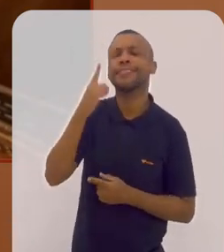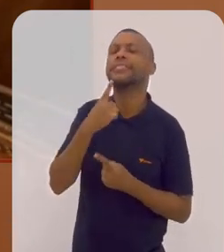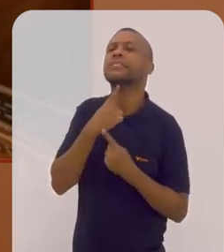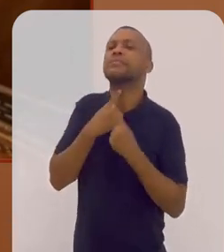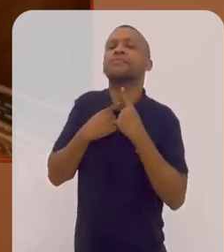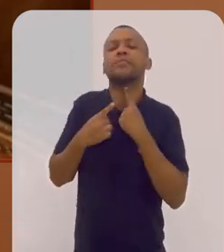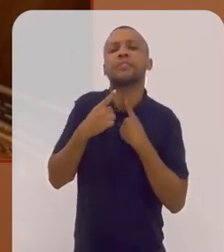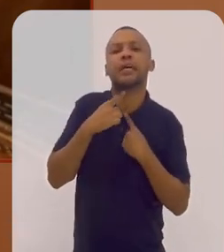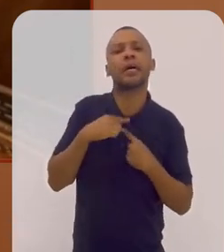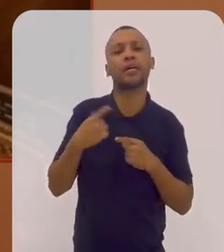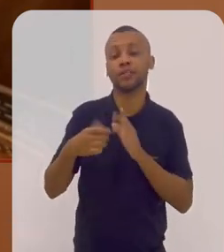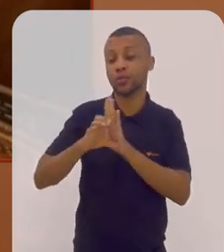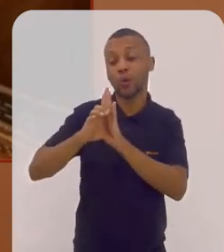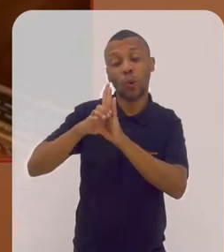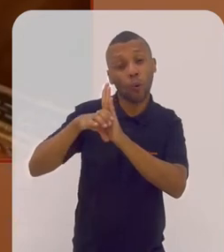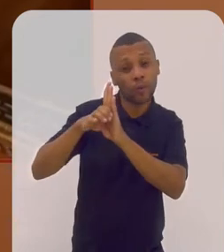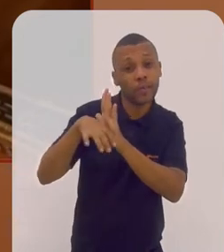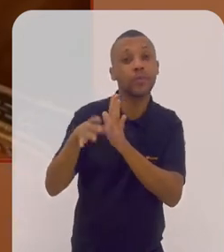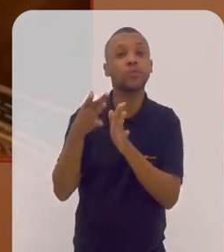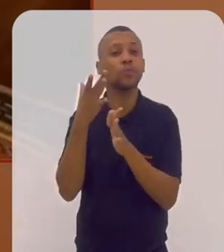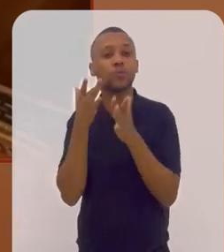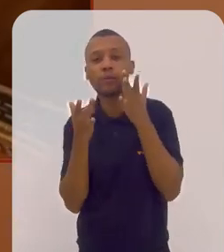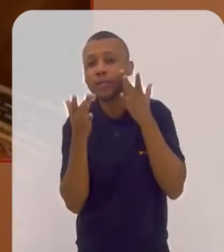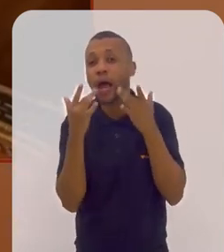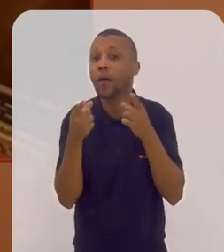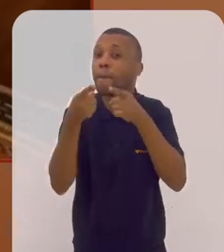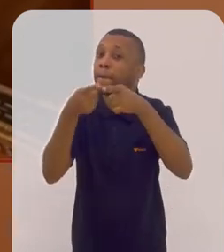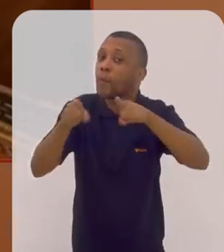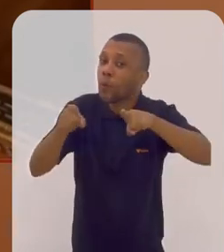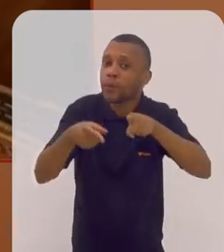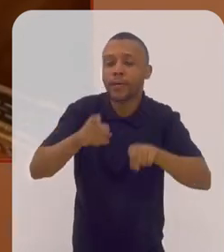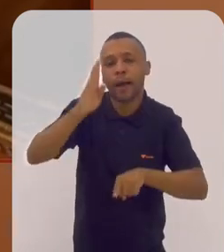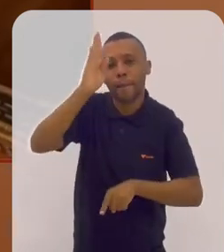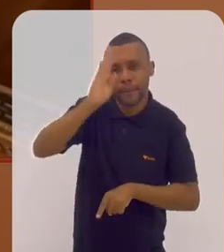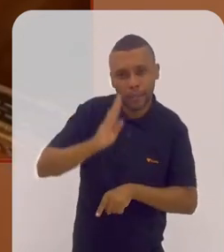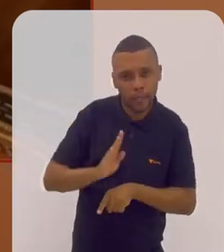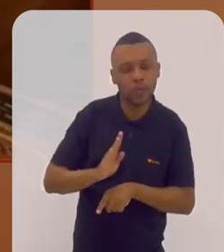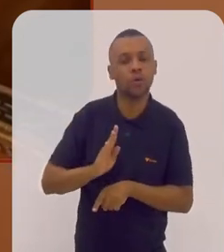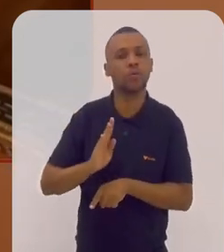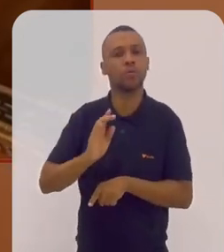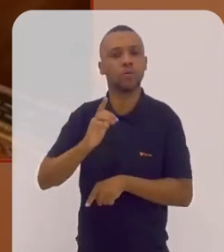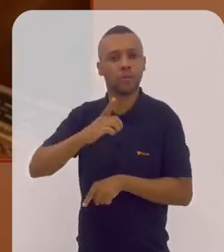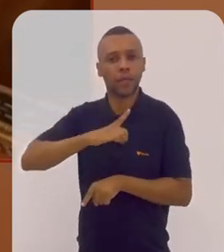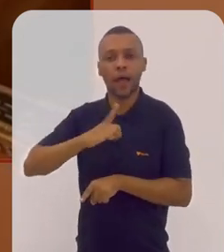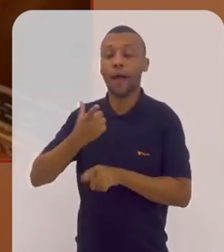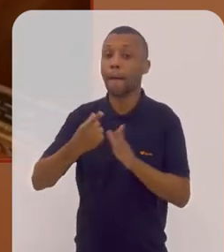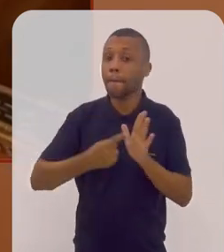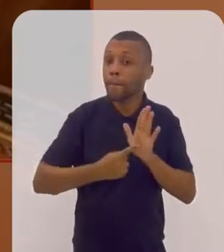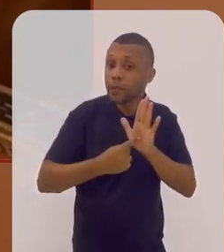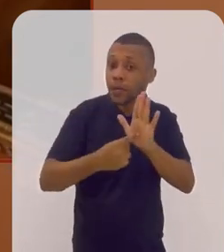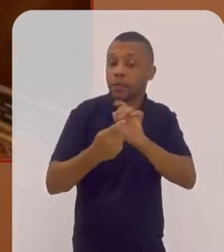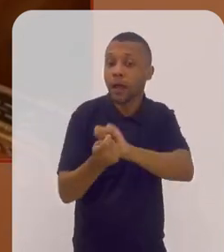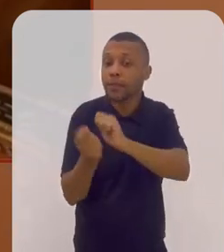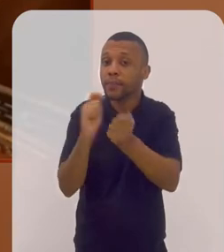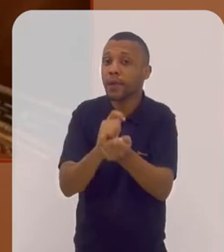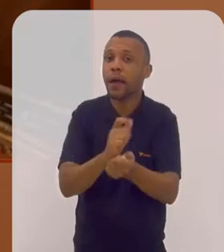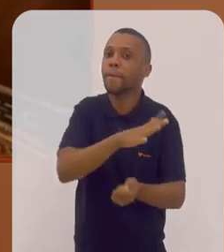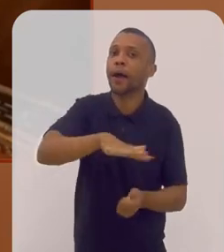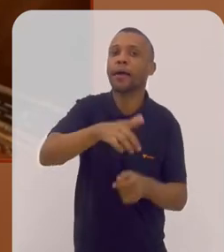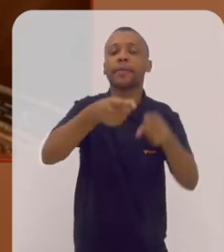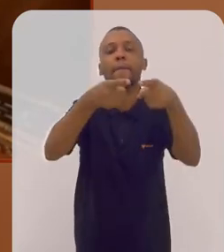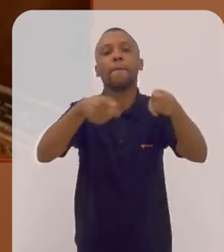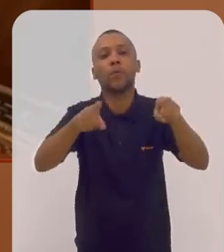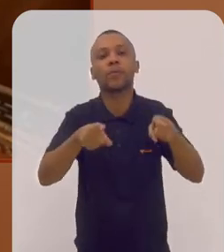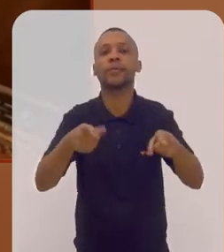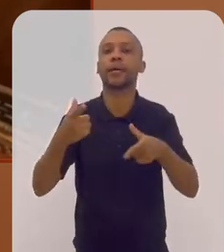essa vontade na concepção dos espetáculos do Música Brasile, de levar um pouco disso para a música clássica.